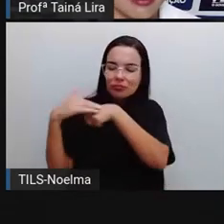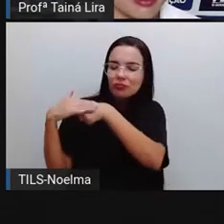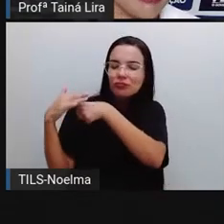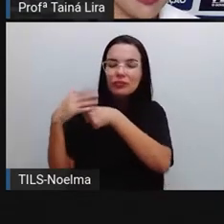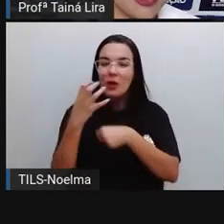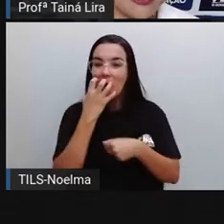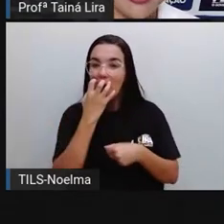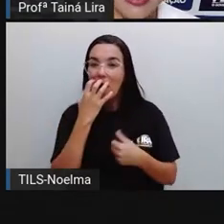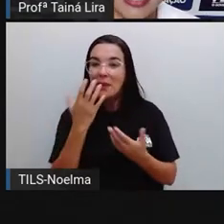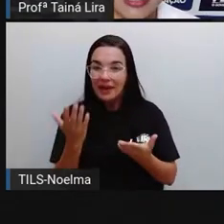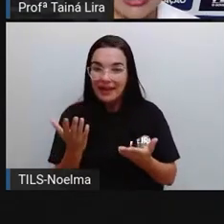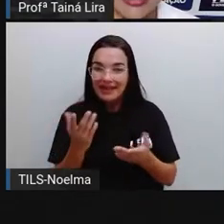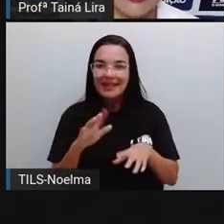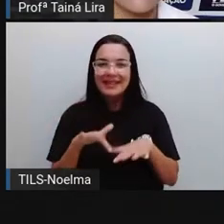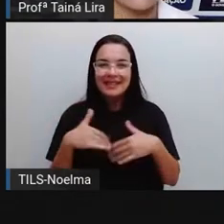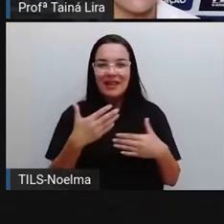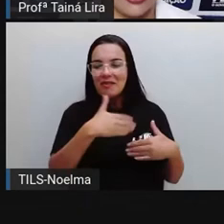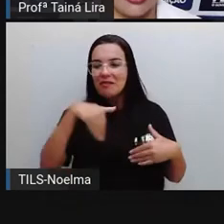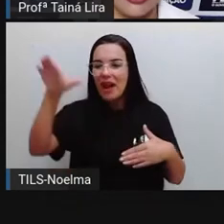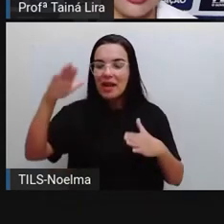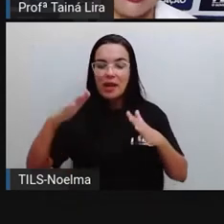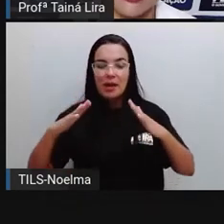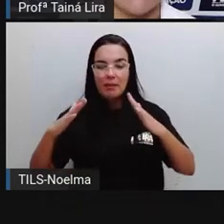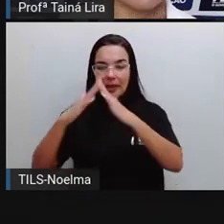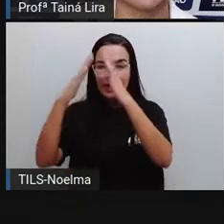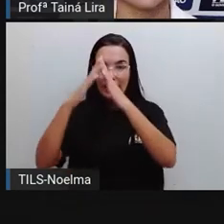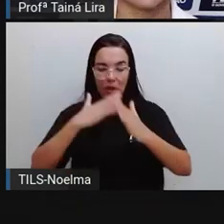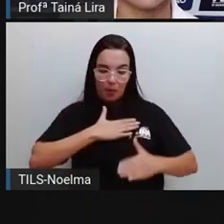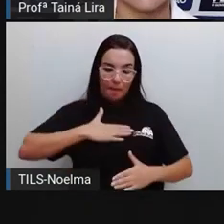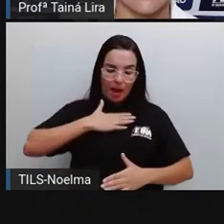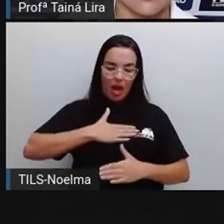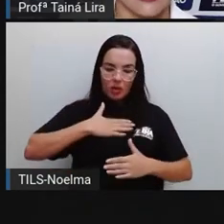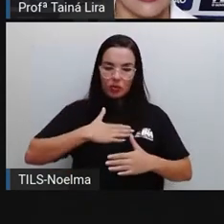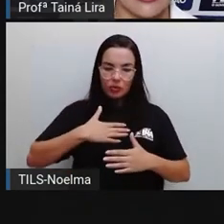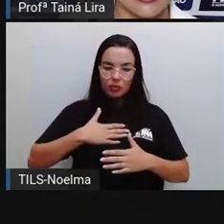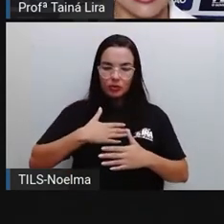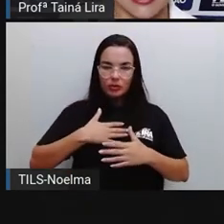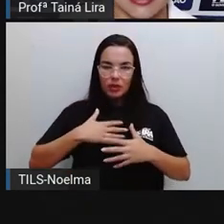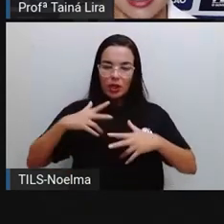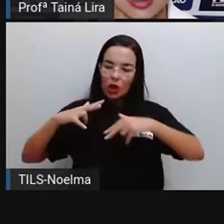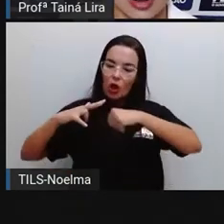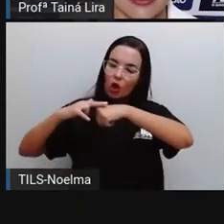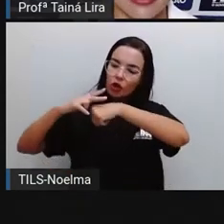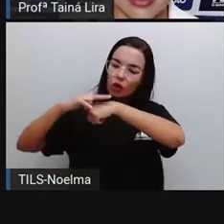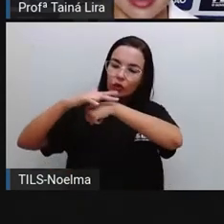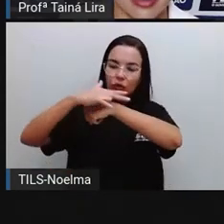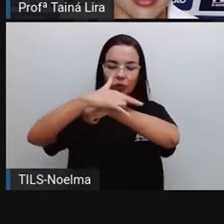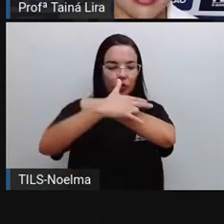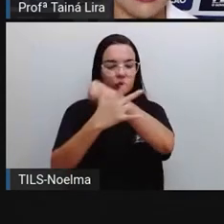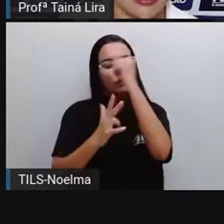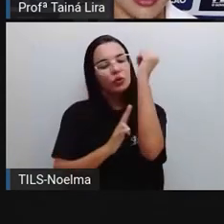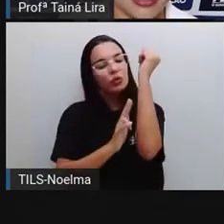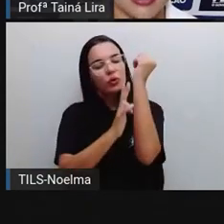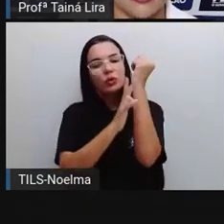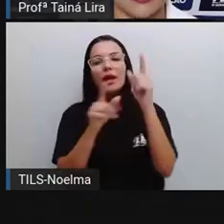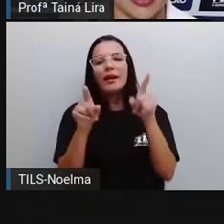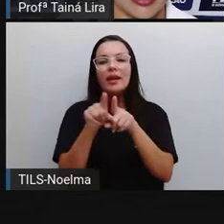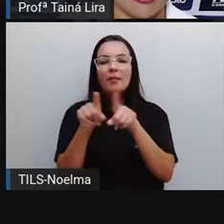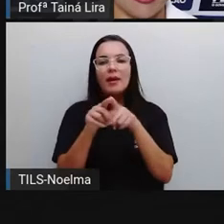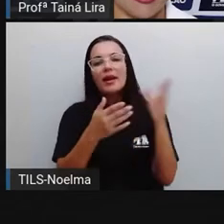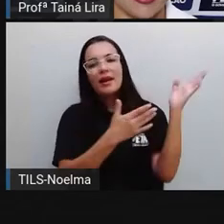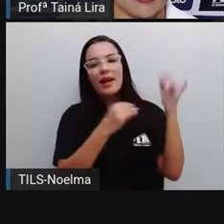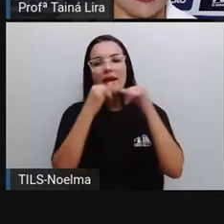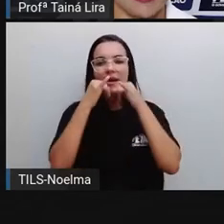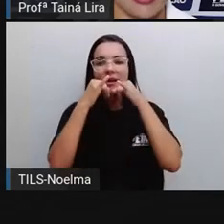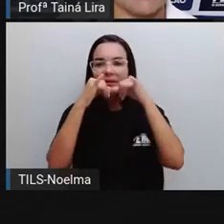ali, né, bem bonito, esse gato aqui é no sentido de bonito. Então, esse daqui, ó, é também uma